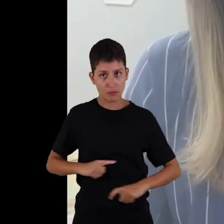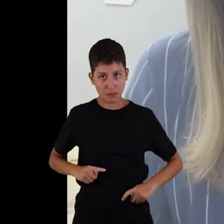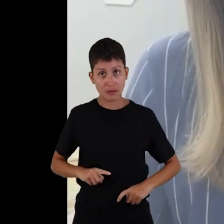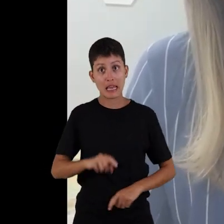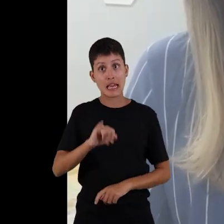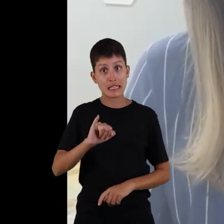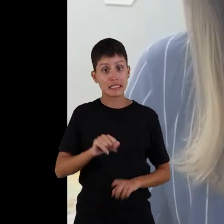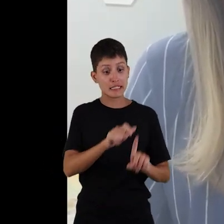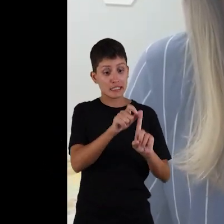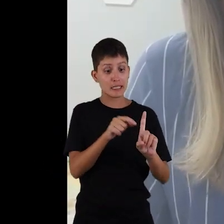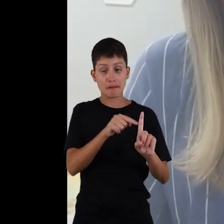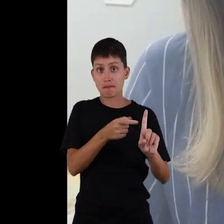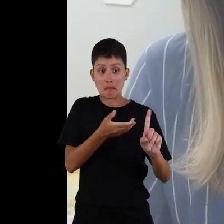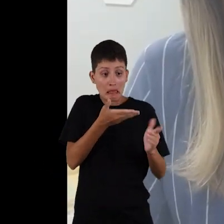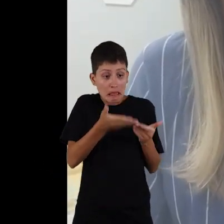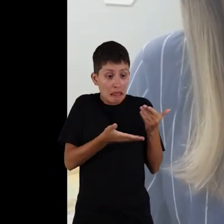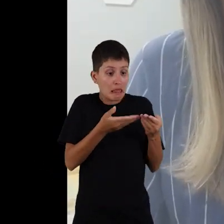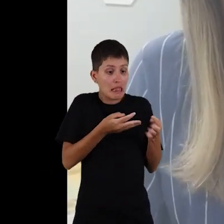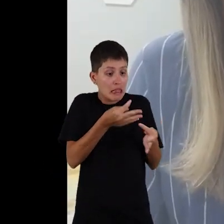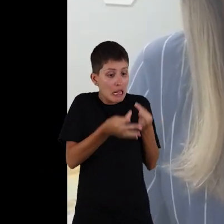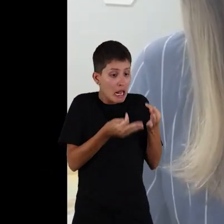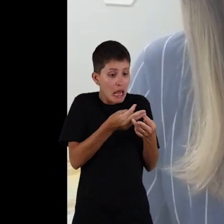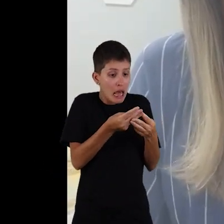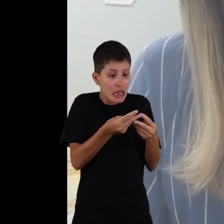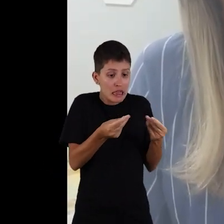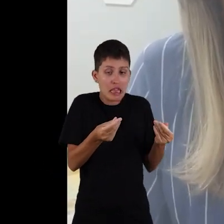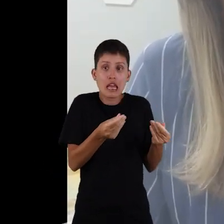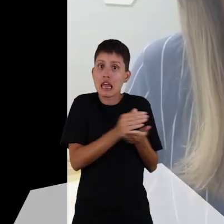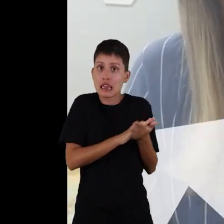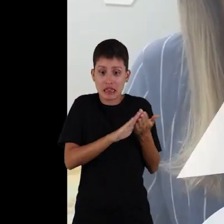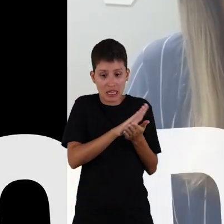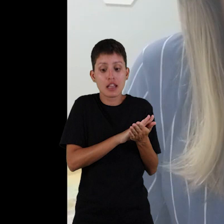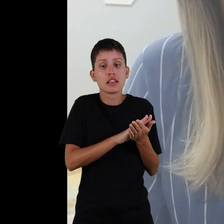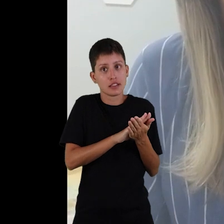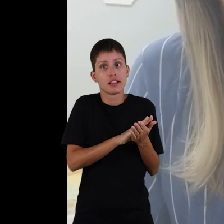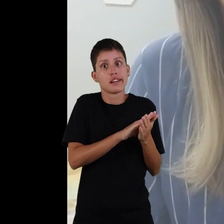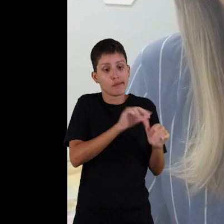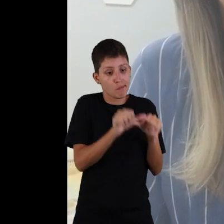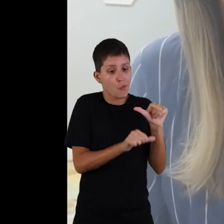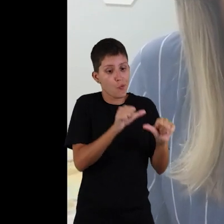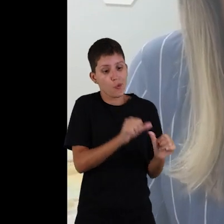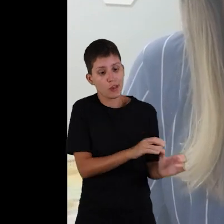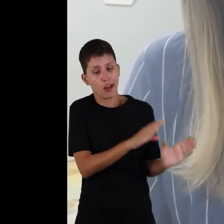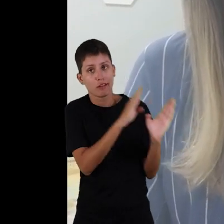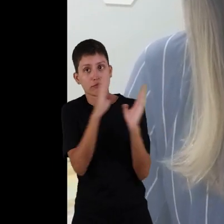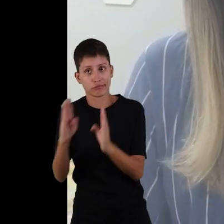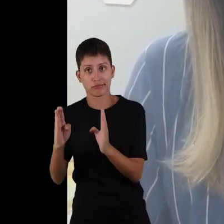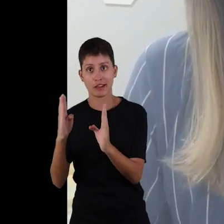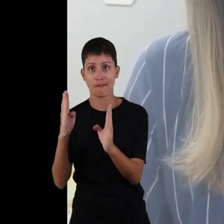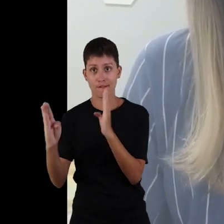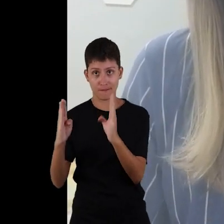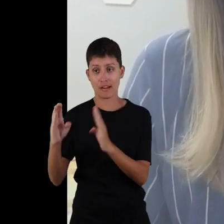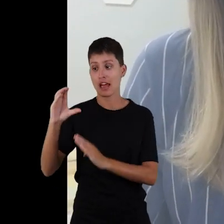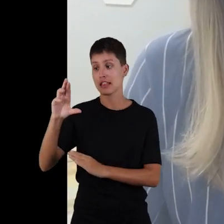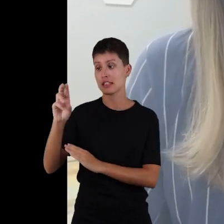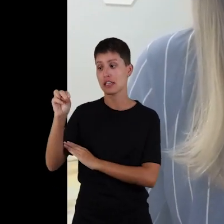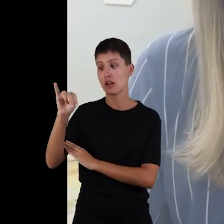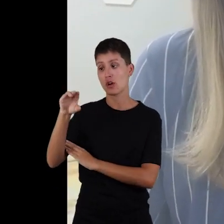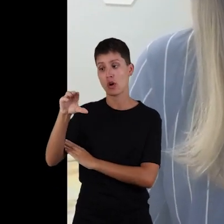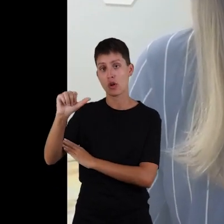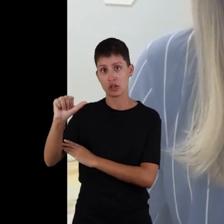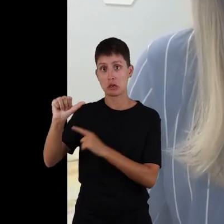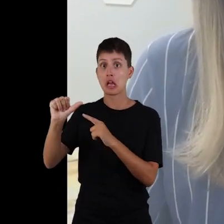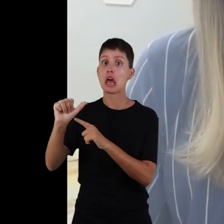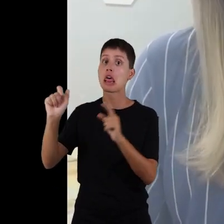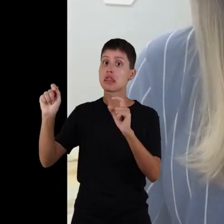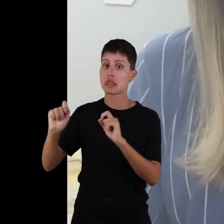se o paciente não for tratado, evolui para a fase crônica da doença. A fase crônica pode